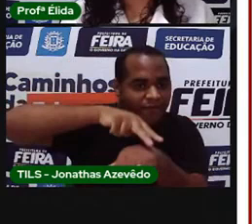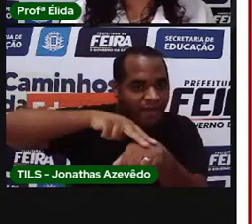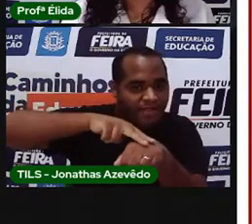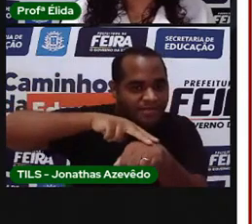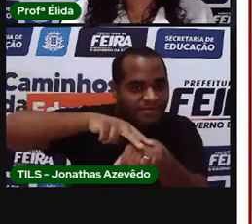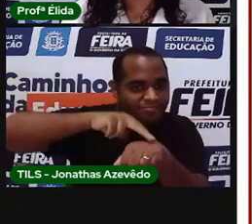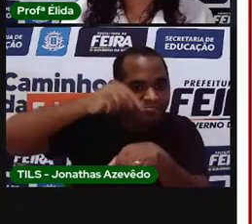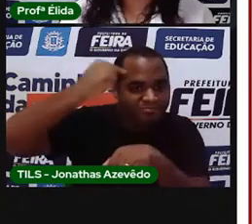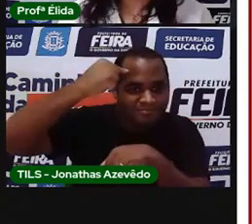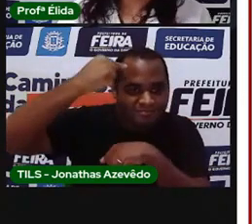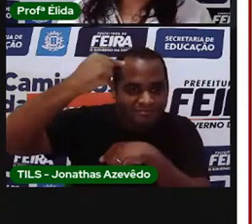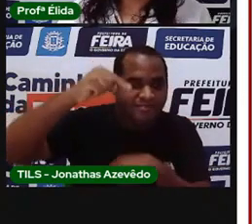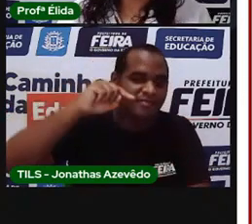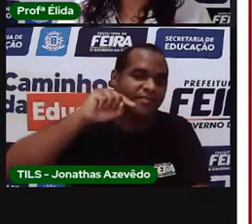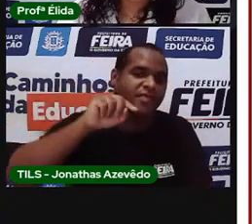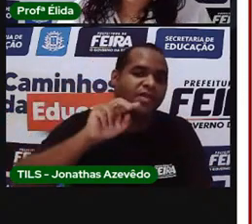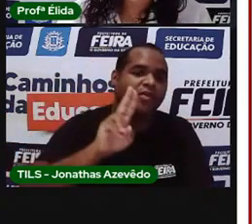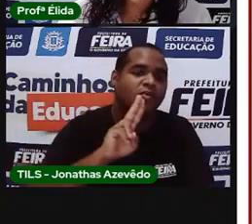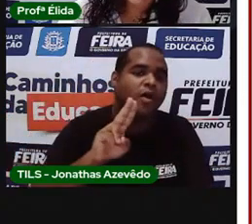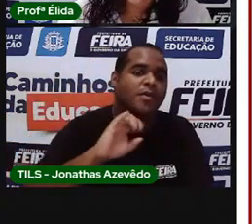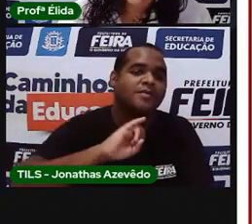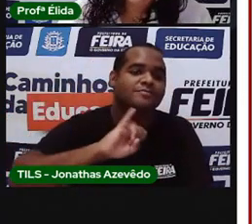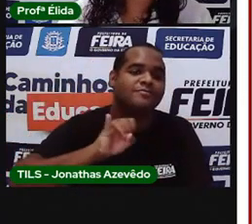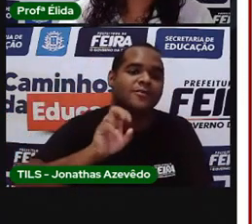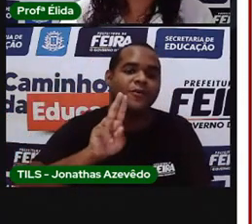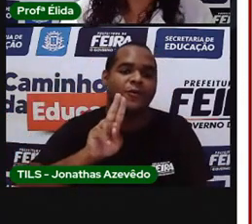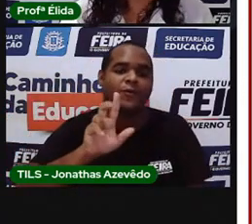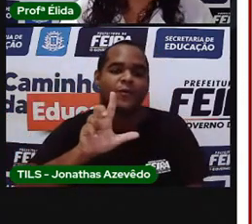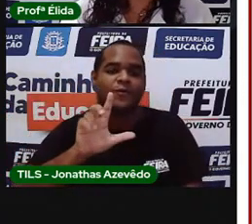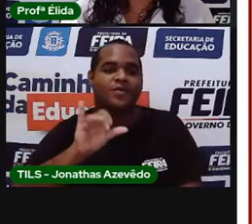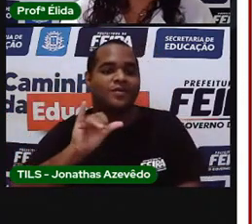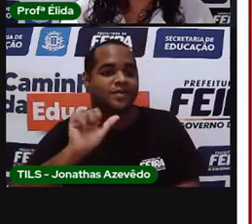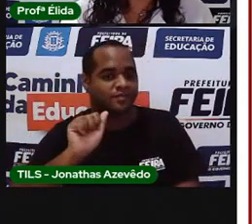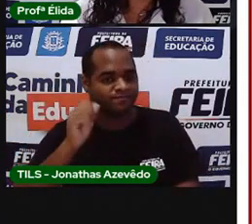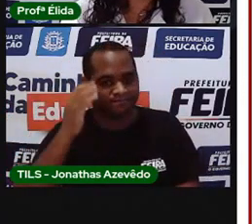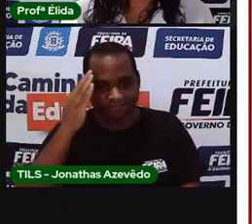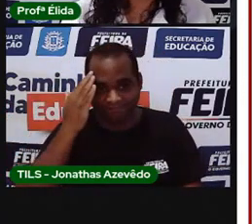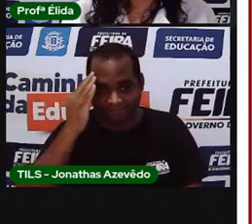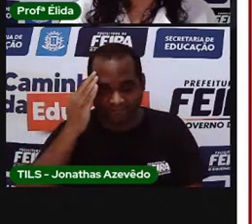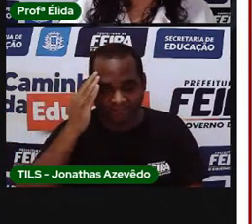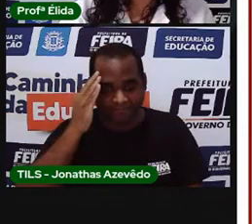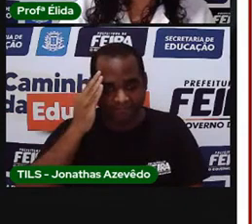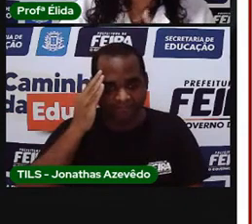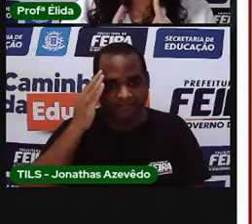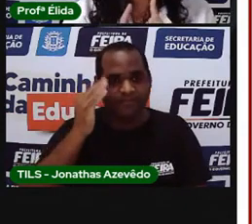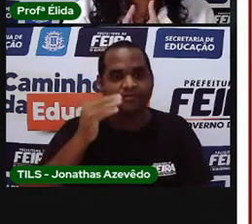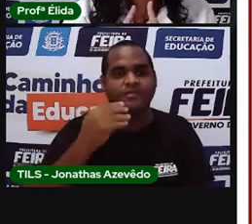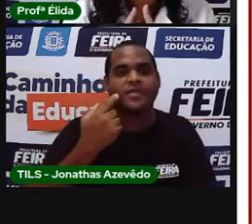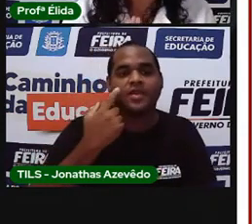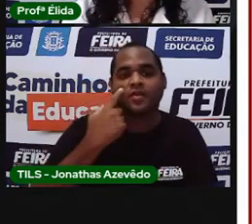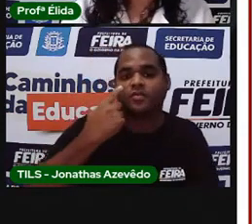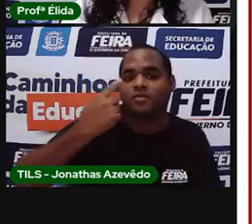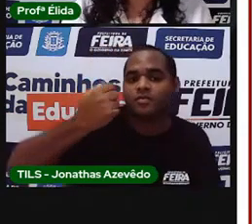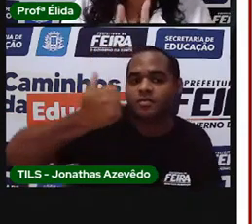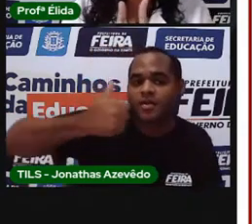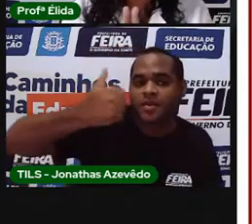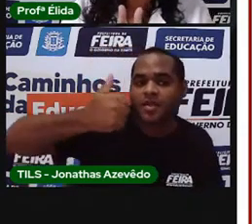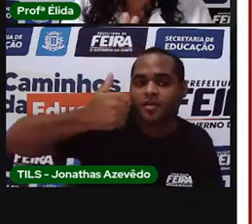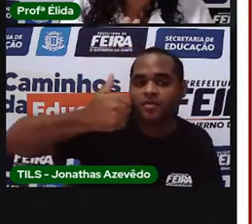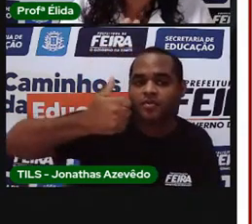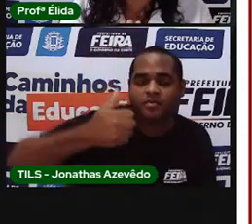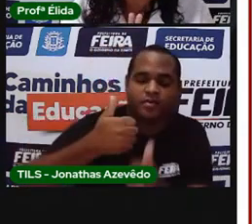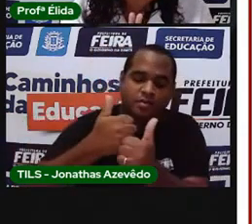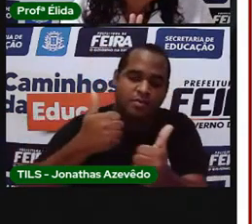A primeira da fila é Júlia. Entendeu? Olha, o primeiro vai estar